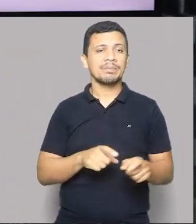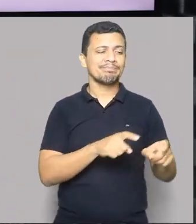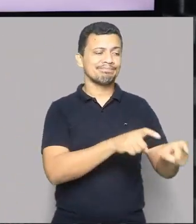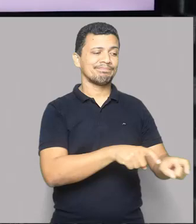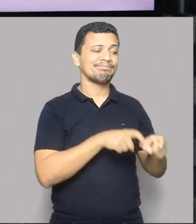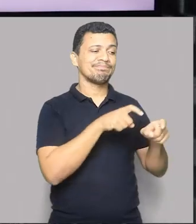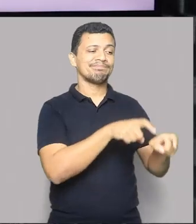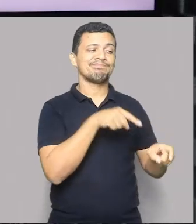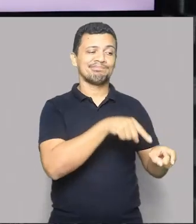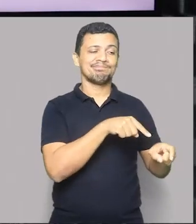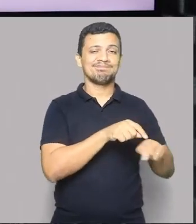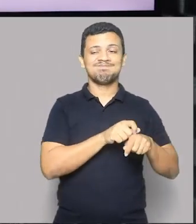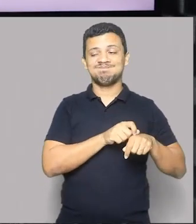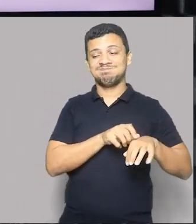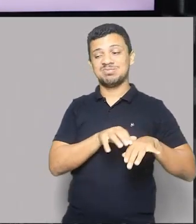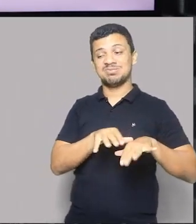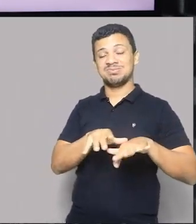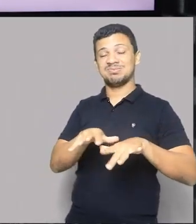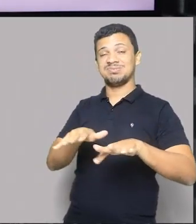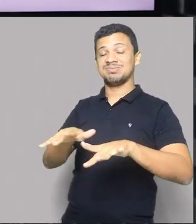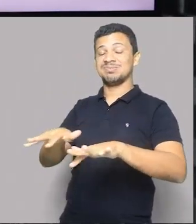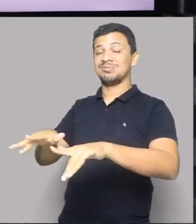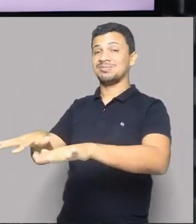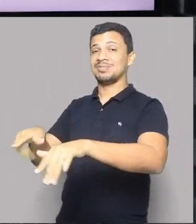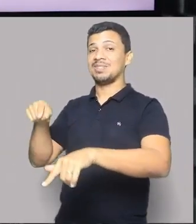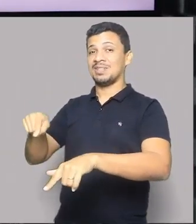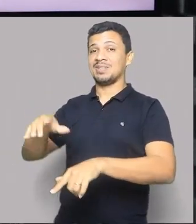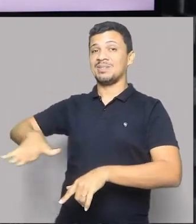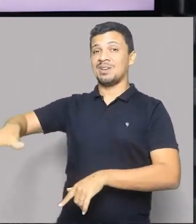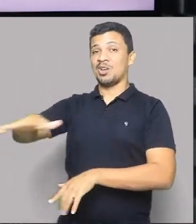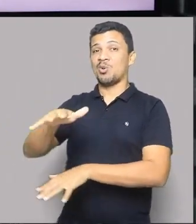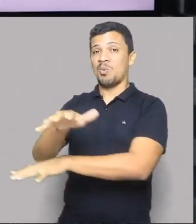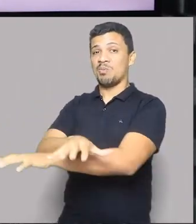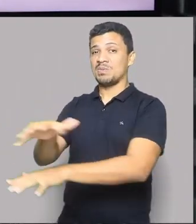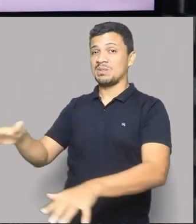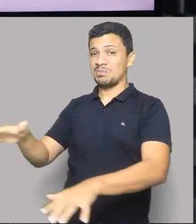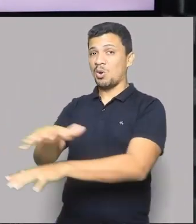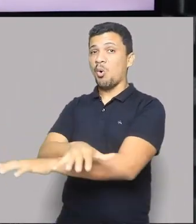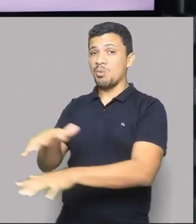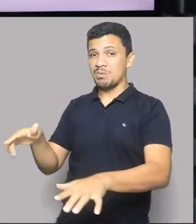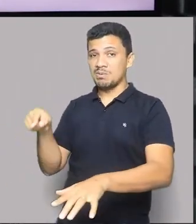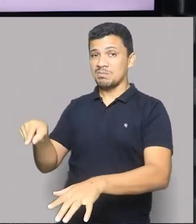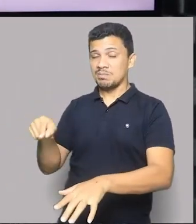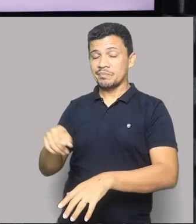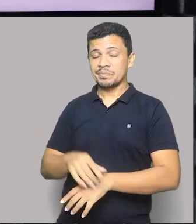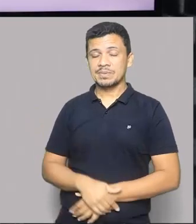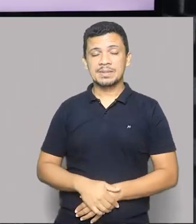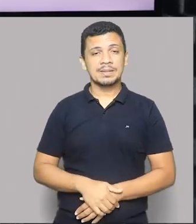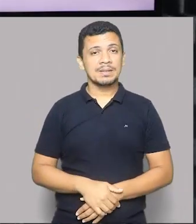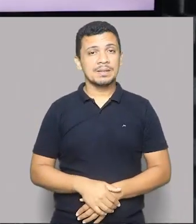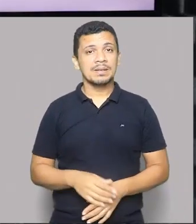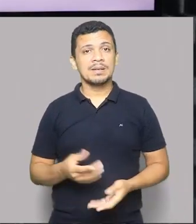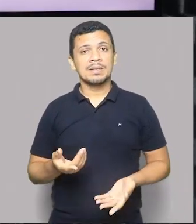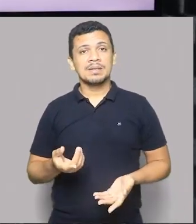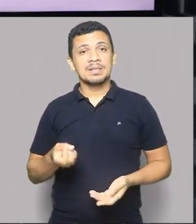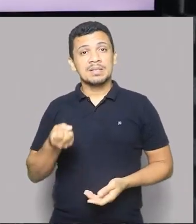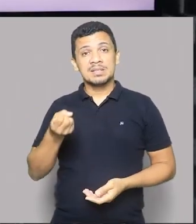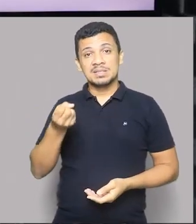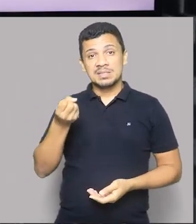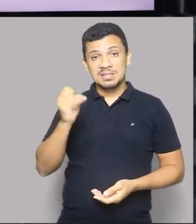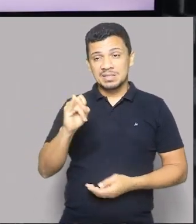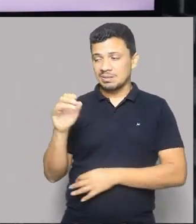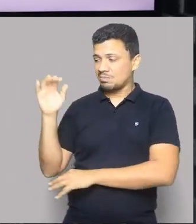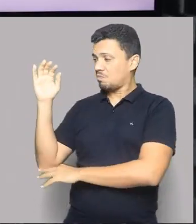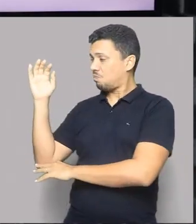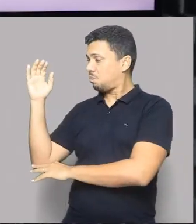agronegócio nesta região, neste bioma. E aí, é interessante. Por quê? Se você retira